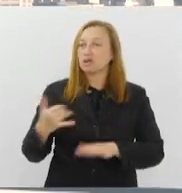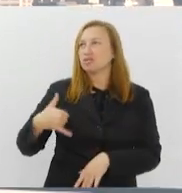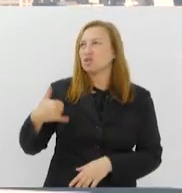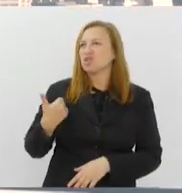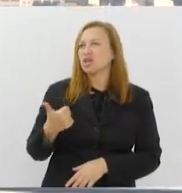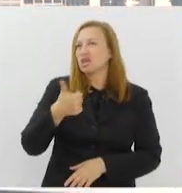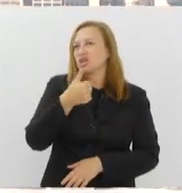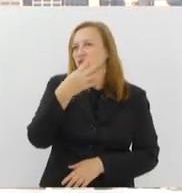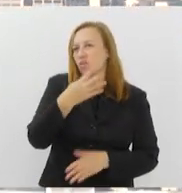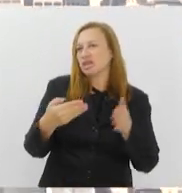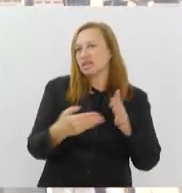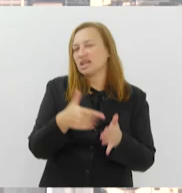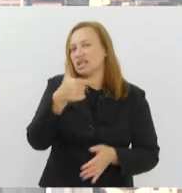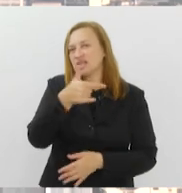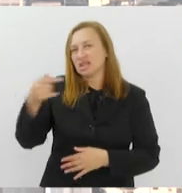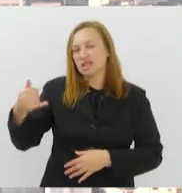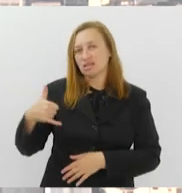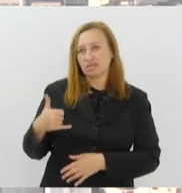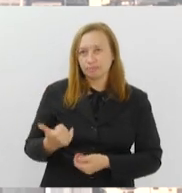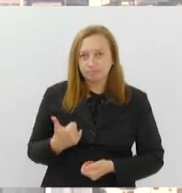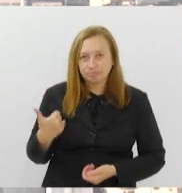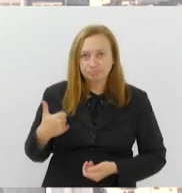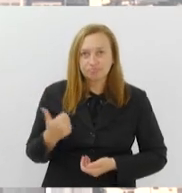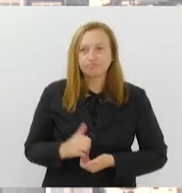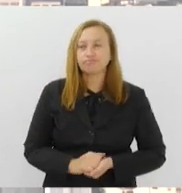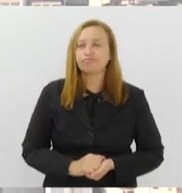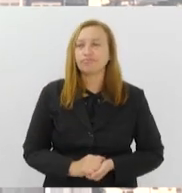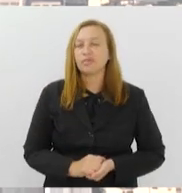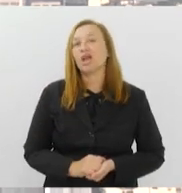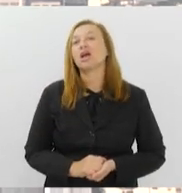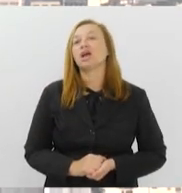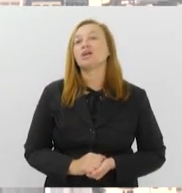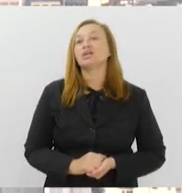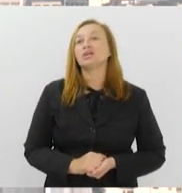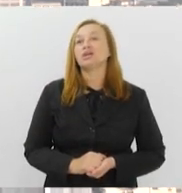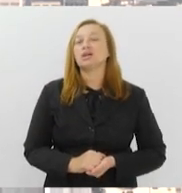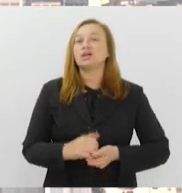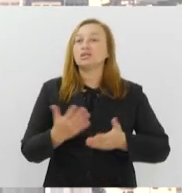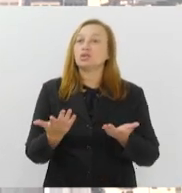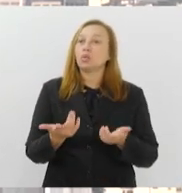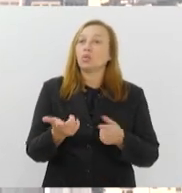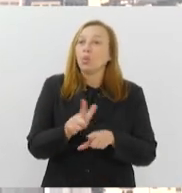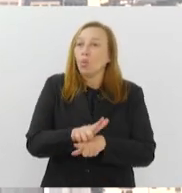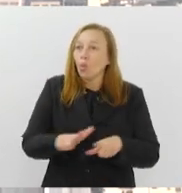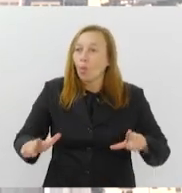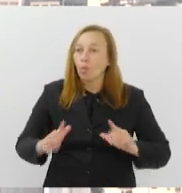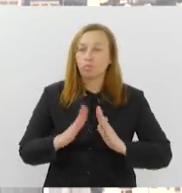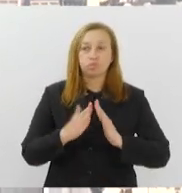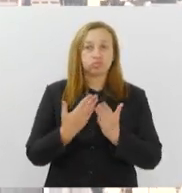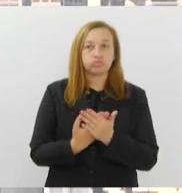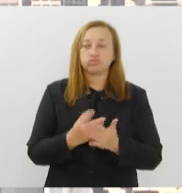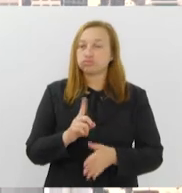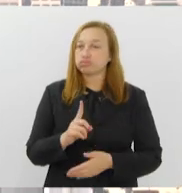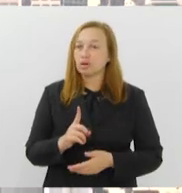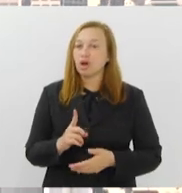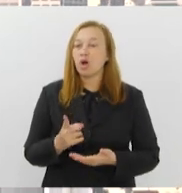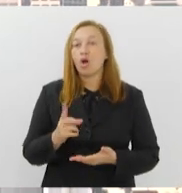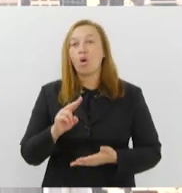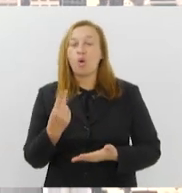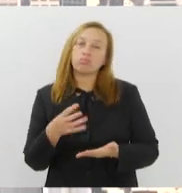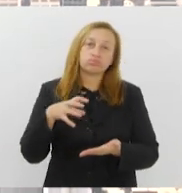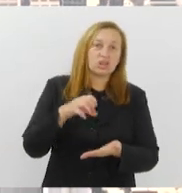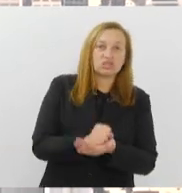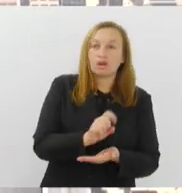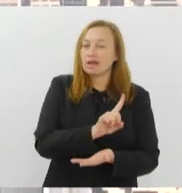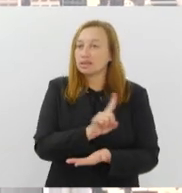4 a 17 anos, que estão em situação de exclusão escolar, seja porque elas não estão matriculadas na